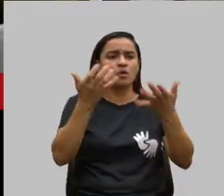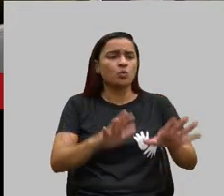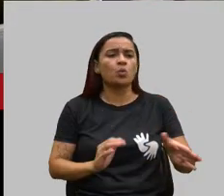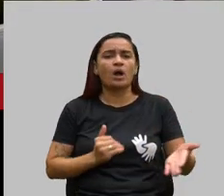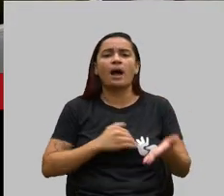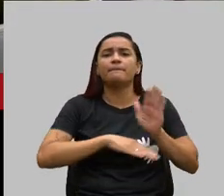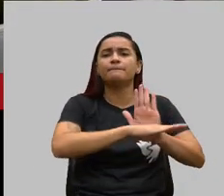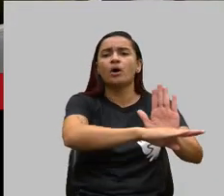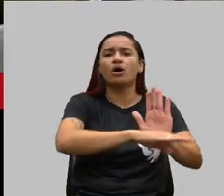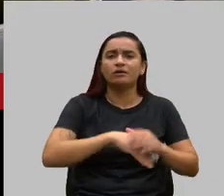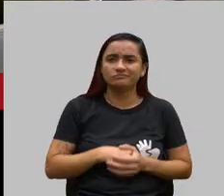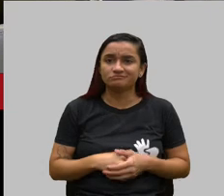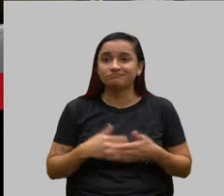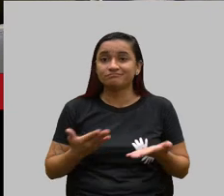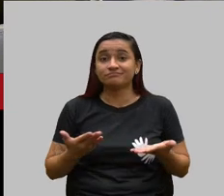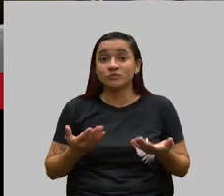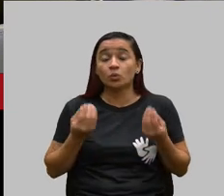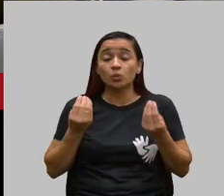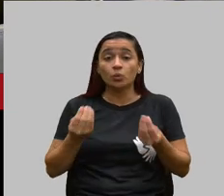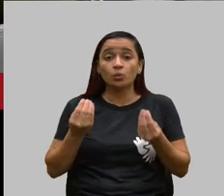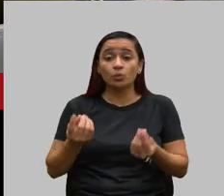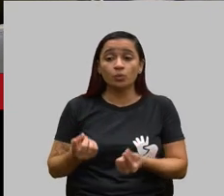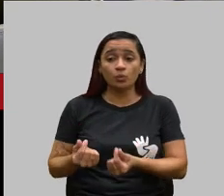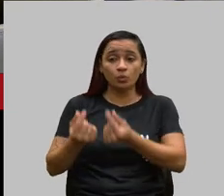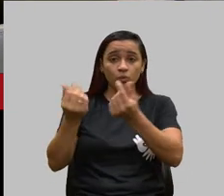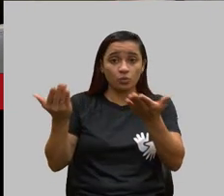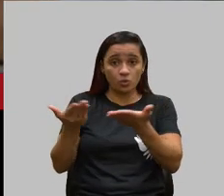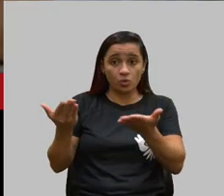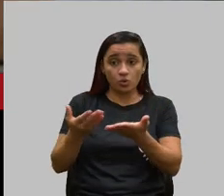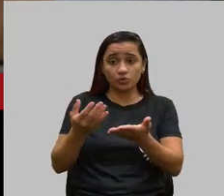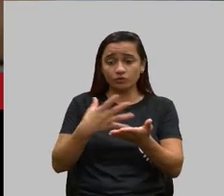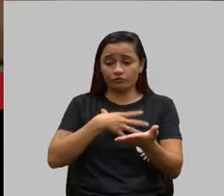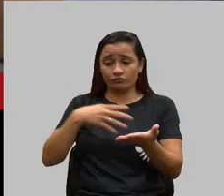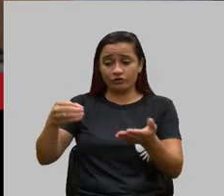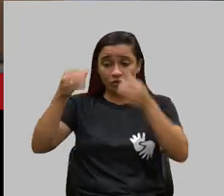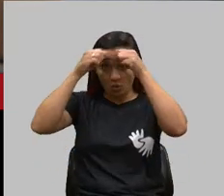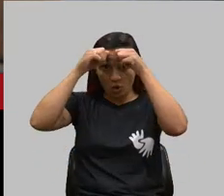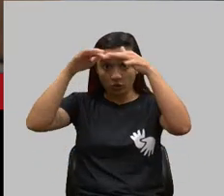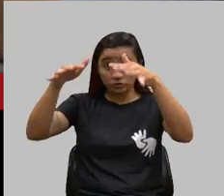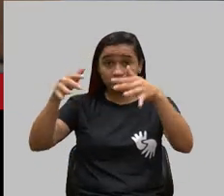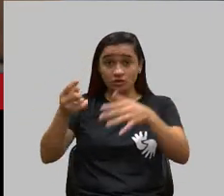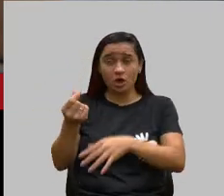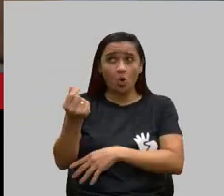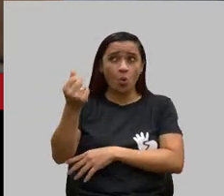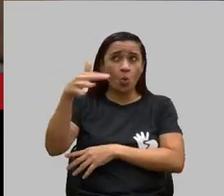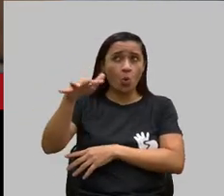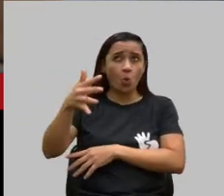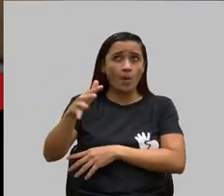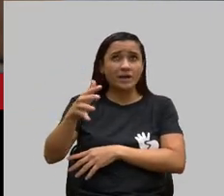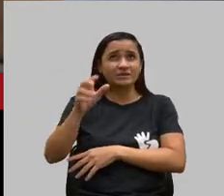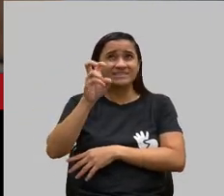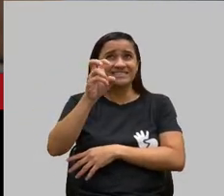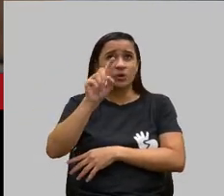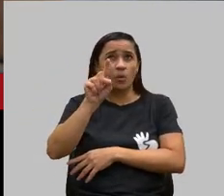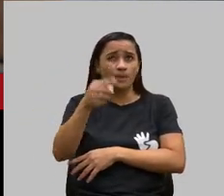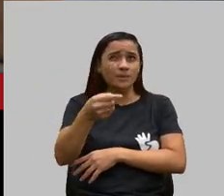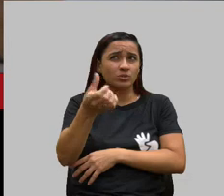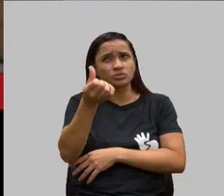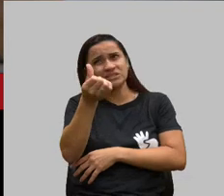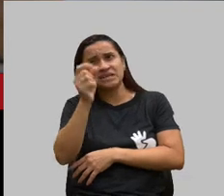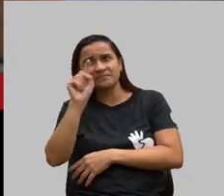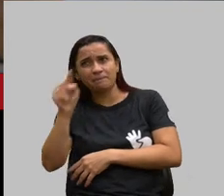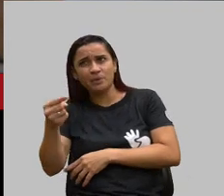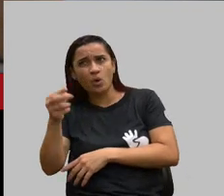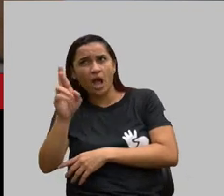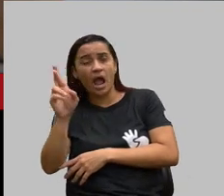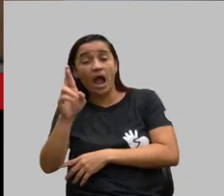E o custo com o filho autista hoje, para quem não sabe, é em torno de cinco, seis mil reais mês.